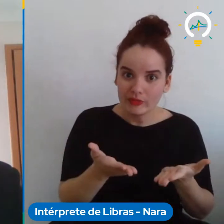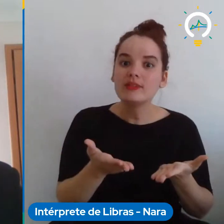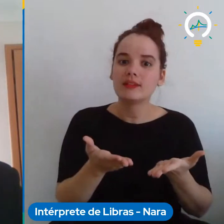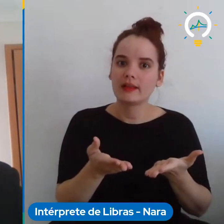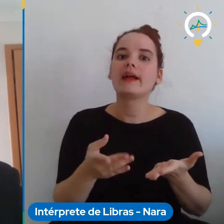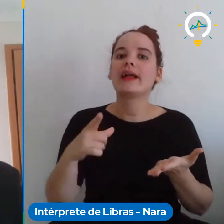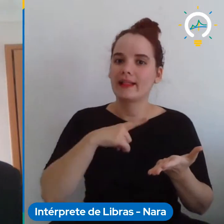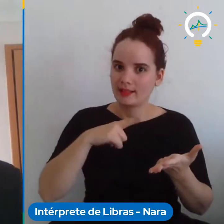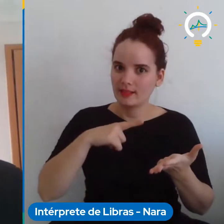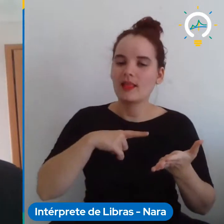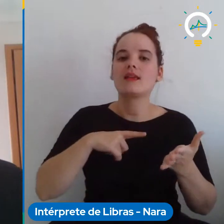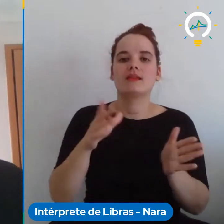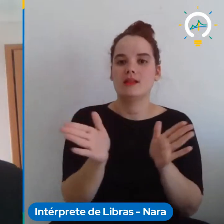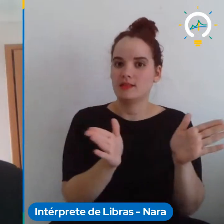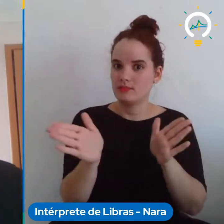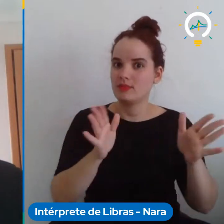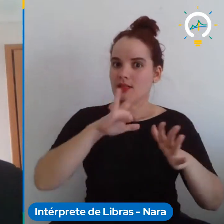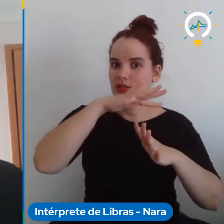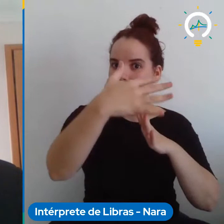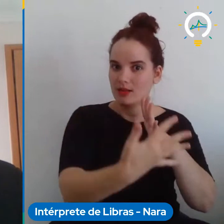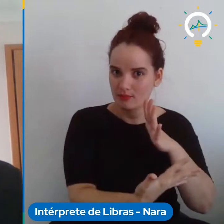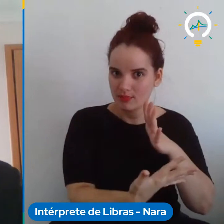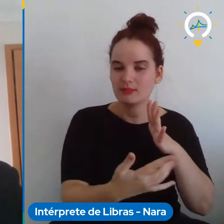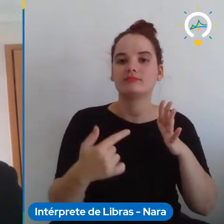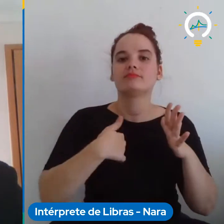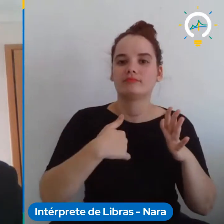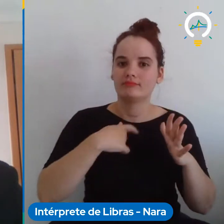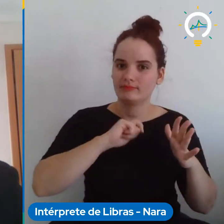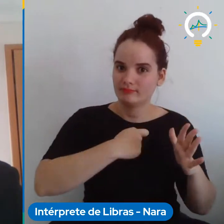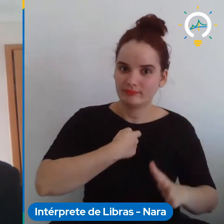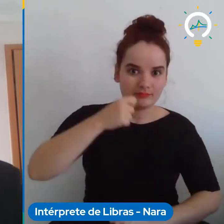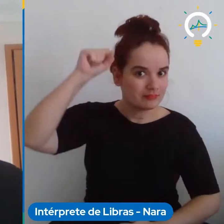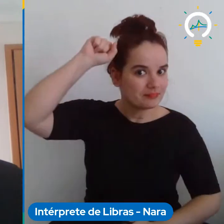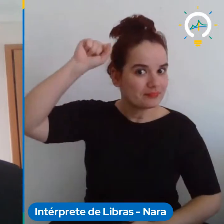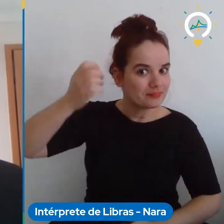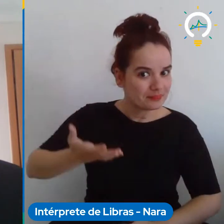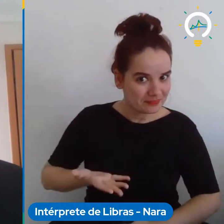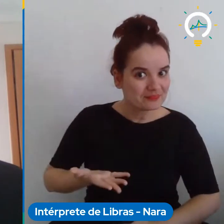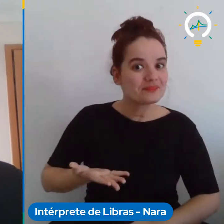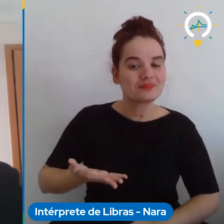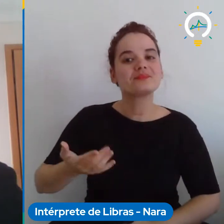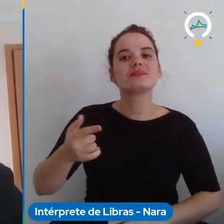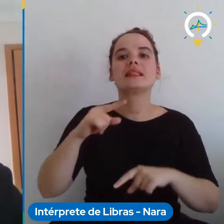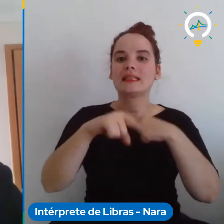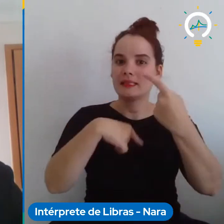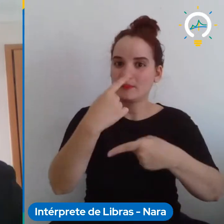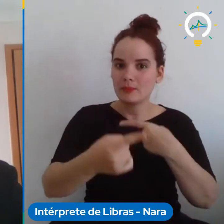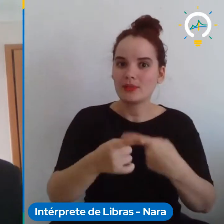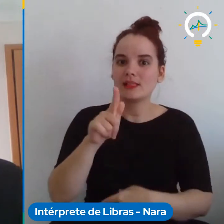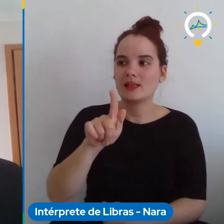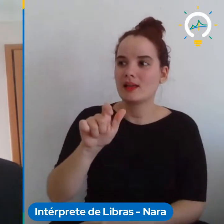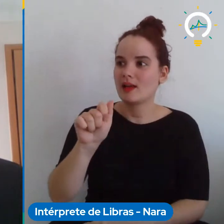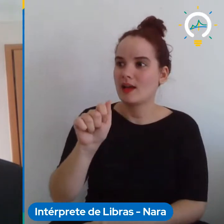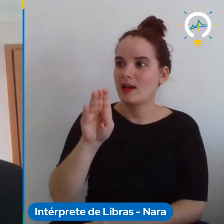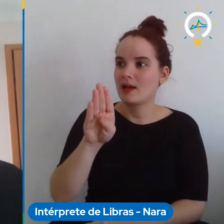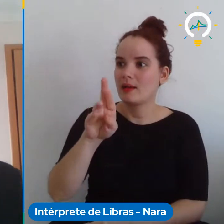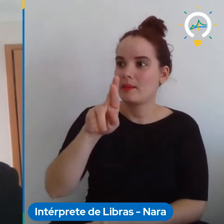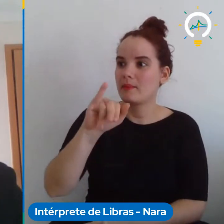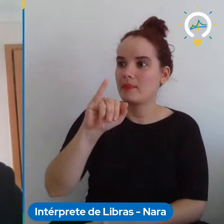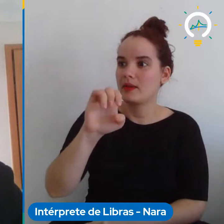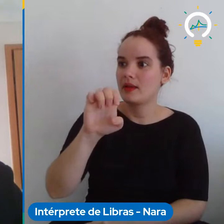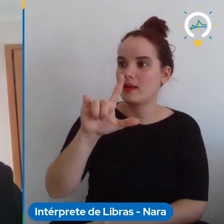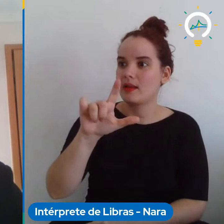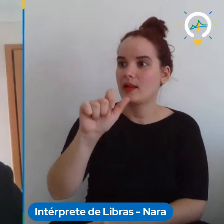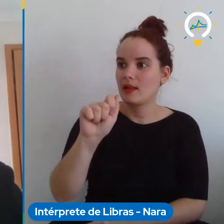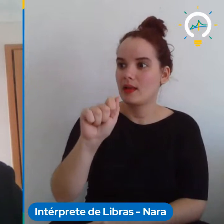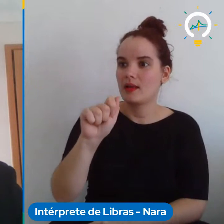acessibilidade em Libras, então a Nara, que vocês estão vendo aí, e depois a Gabriela, vão nos